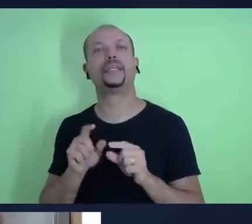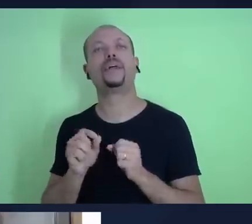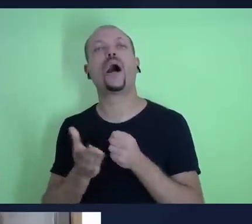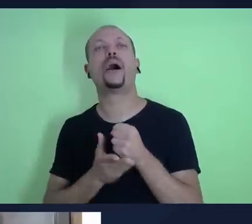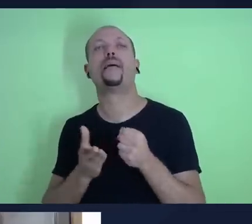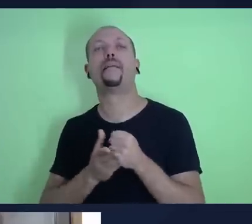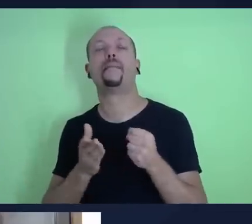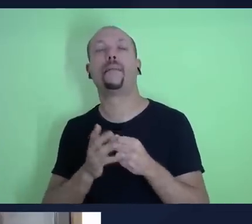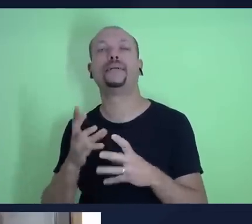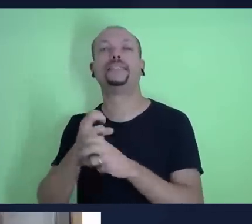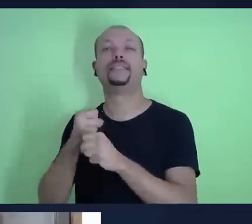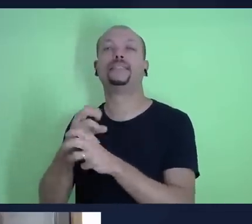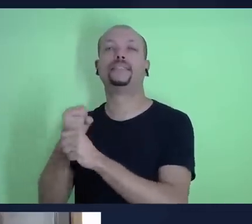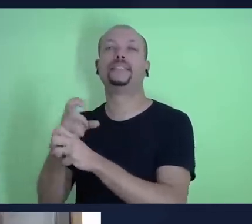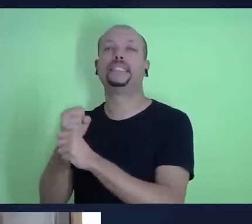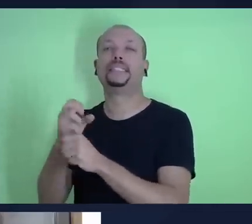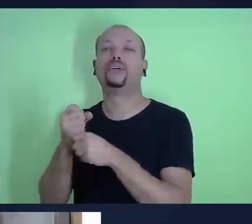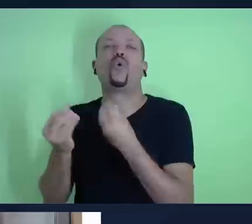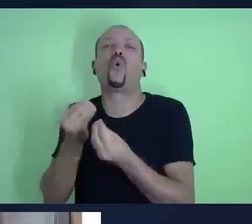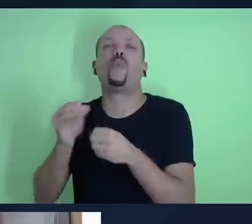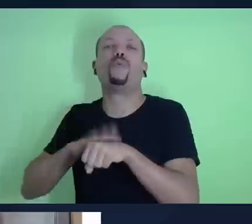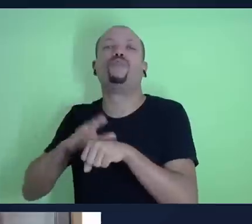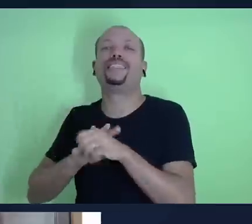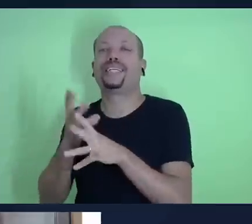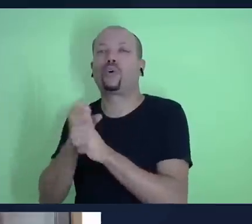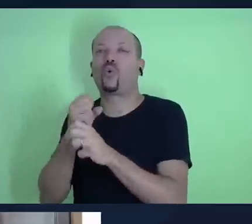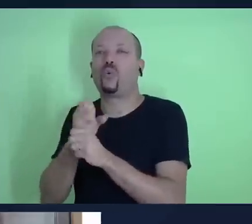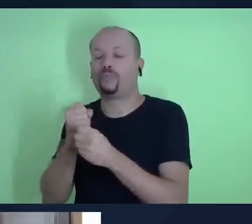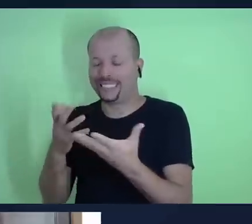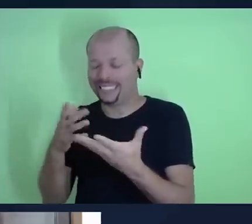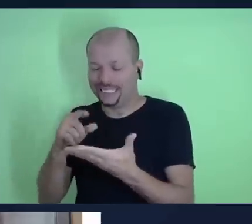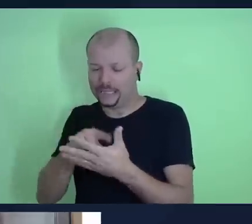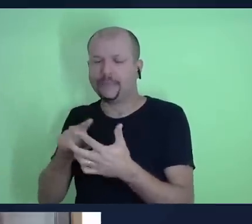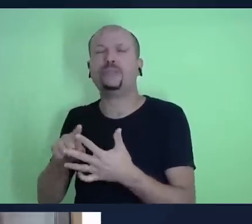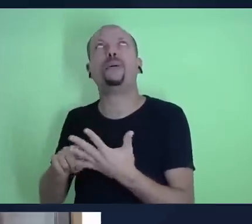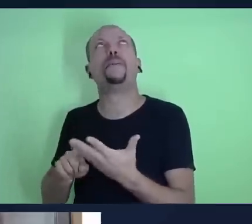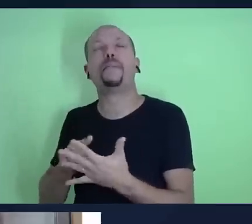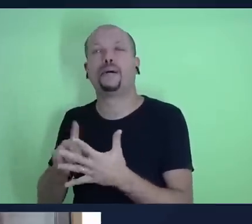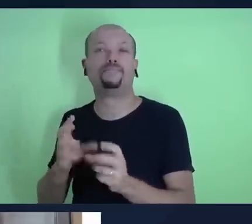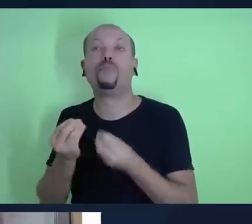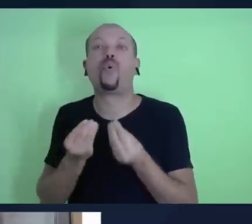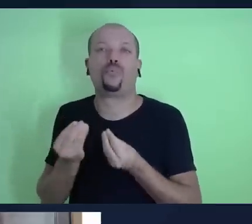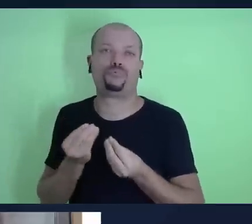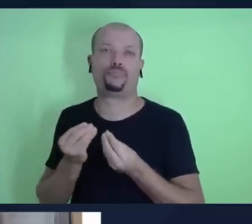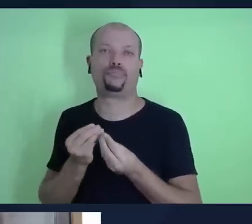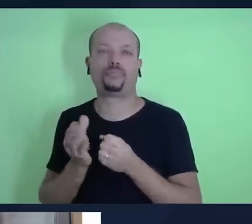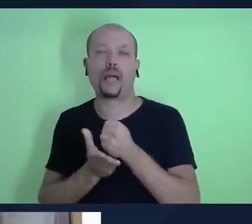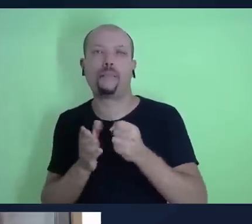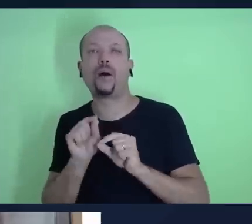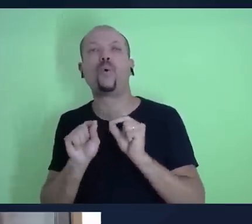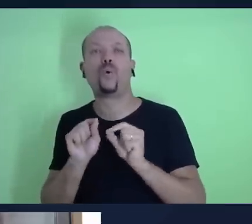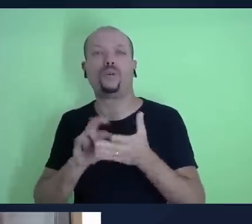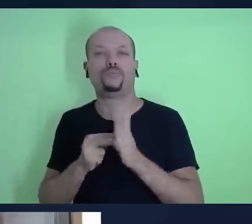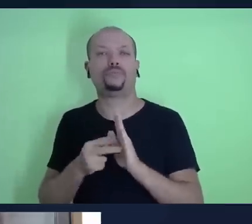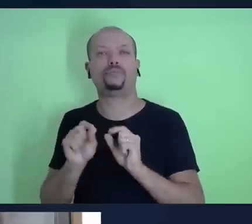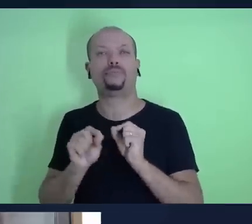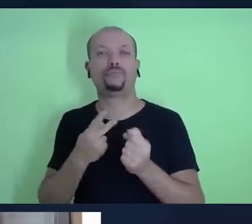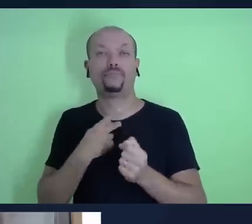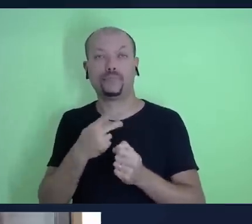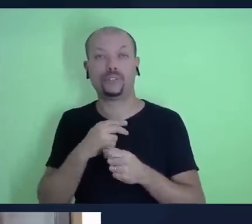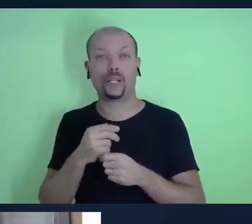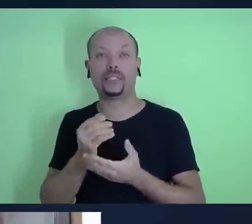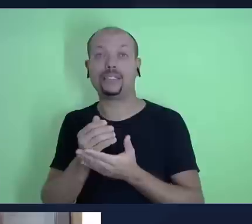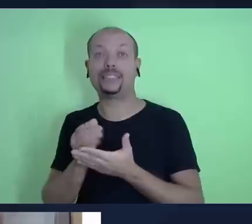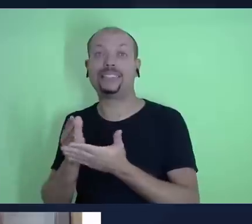cálculo para separar esse esse dízimo né o princípio então é que a gente separe o